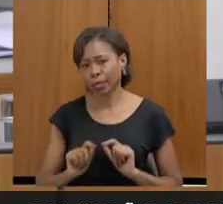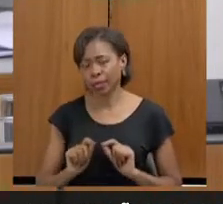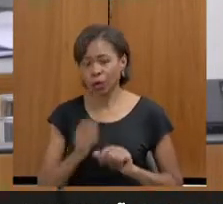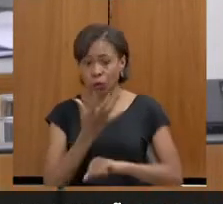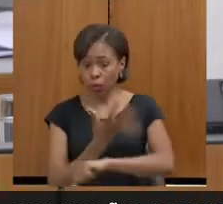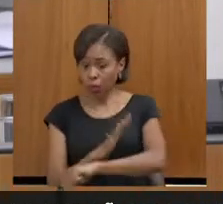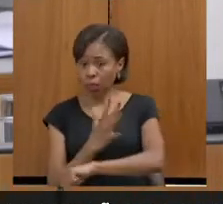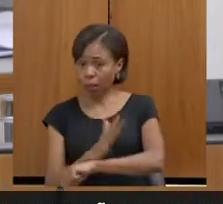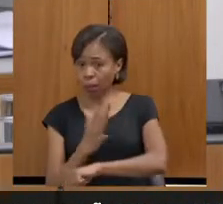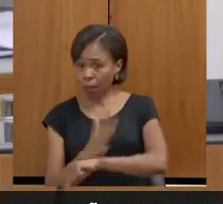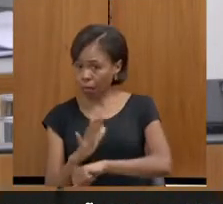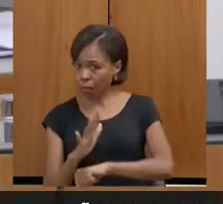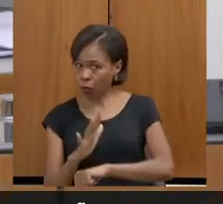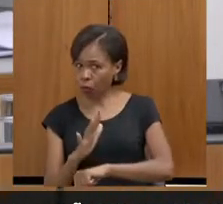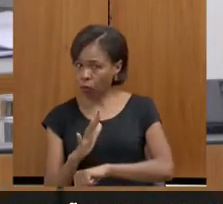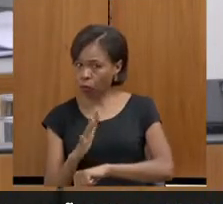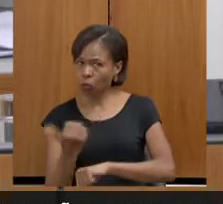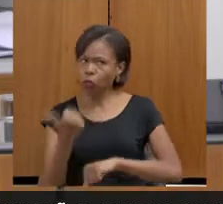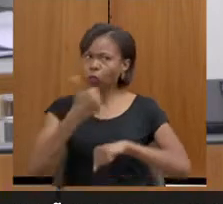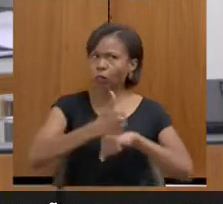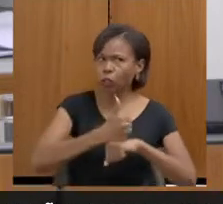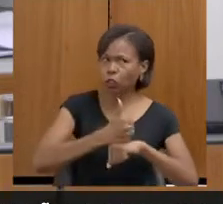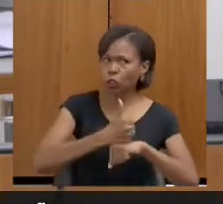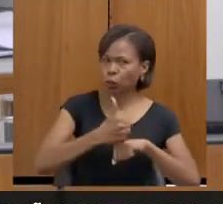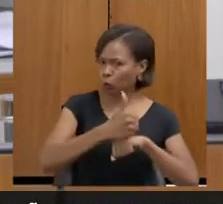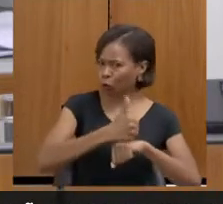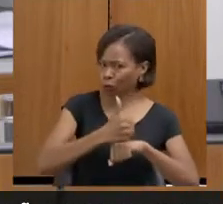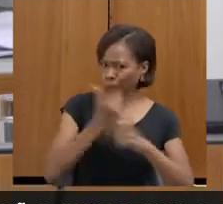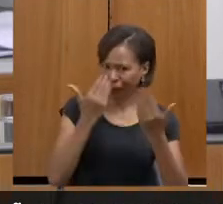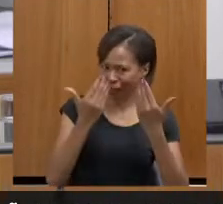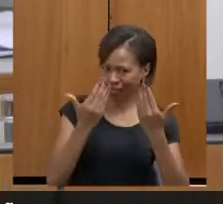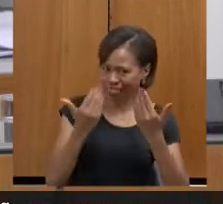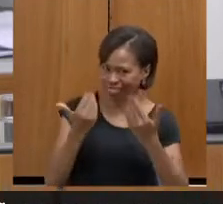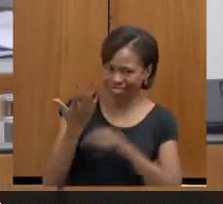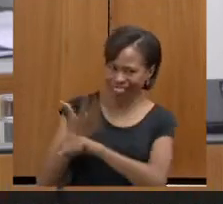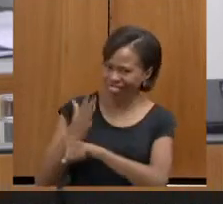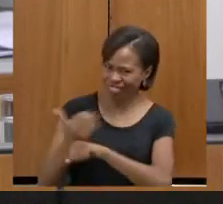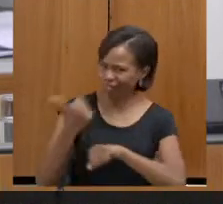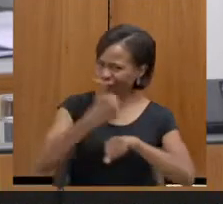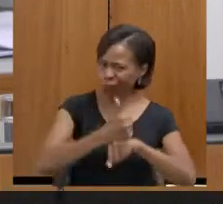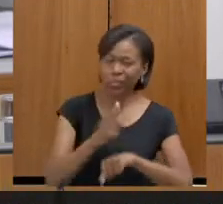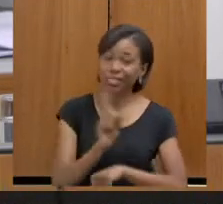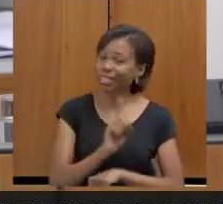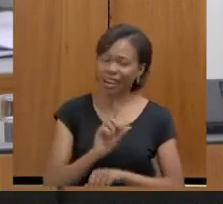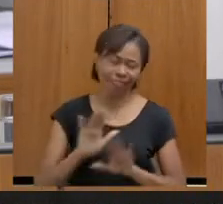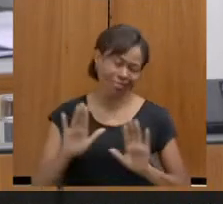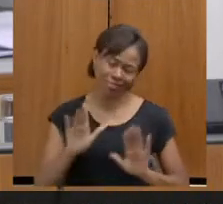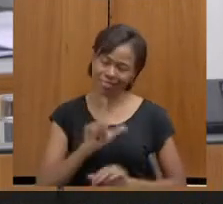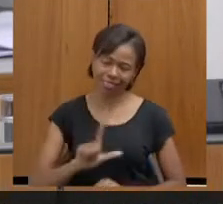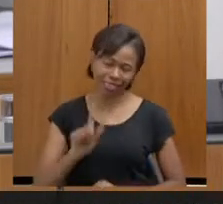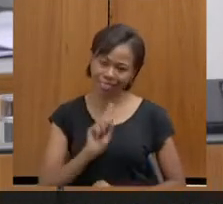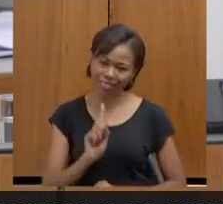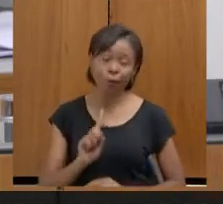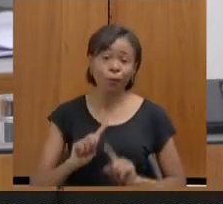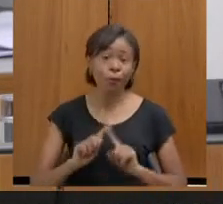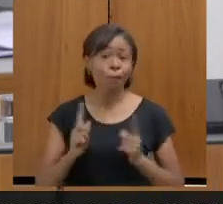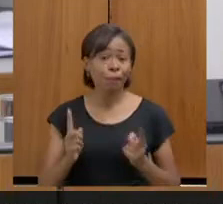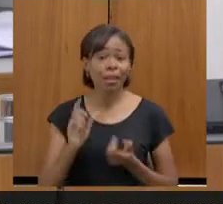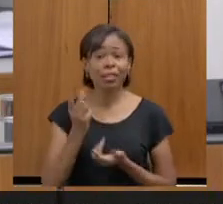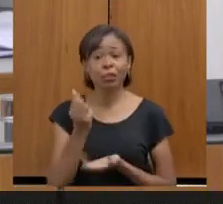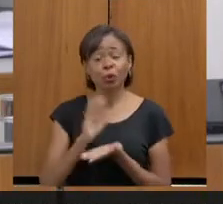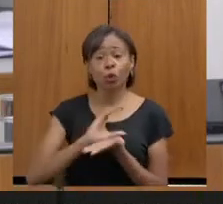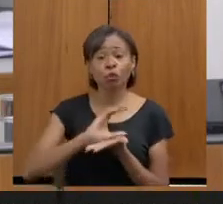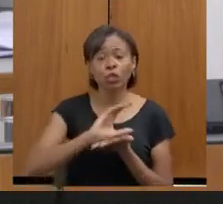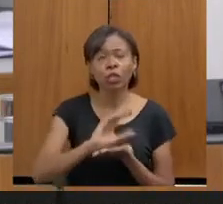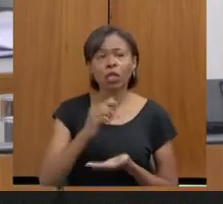treinamento vai substituir um profissional de psicologia, óbvio, não é isso que eu estou dizendo. Mas o nosso investimento para esse